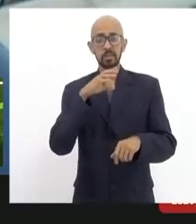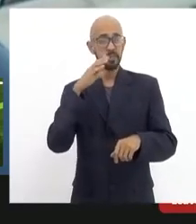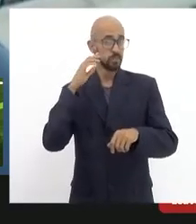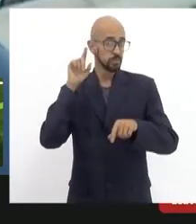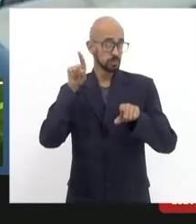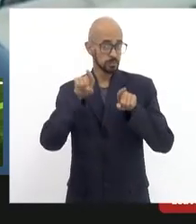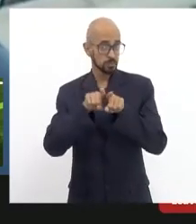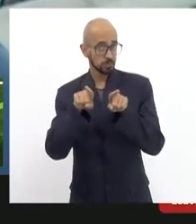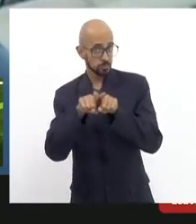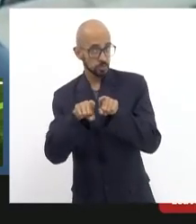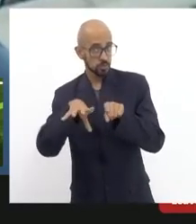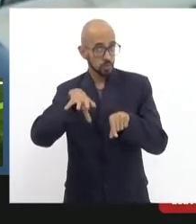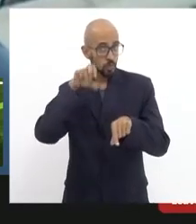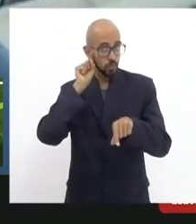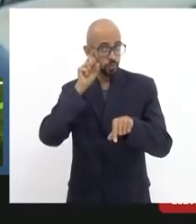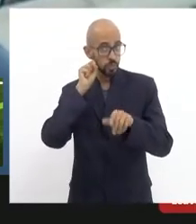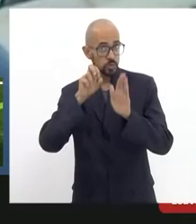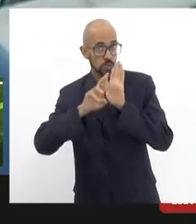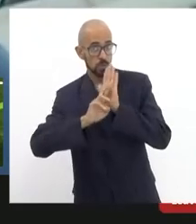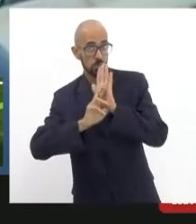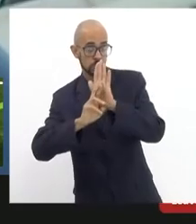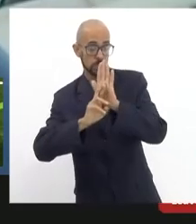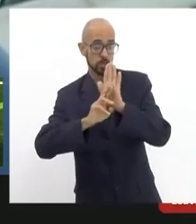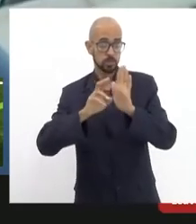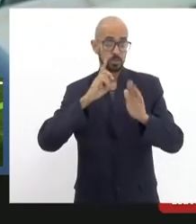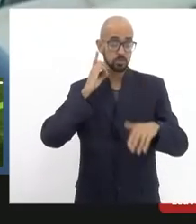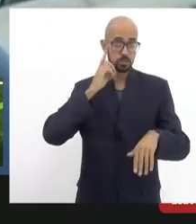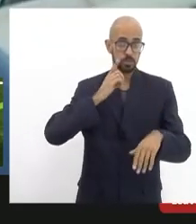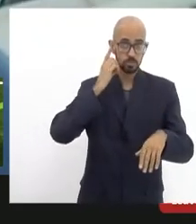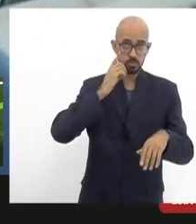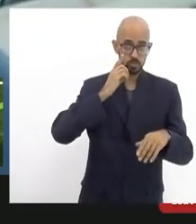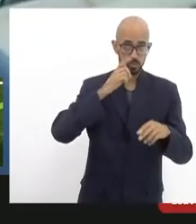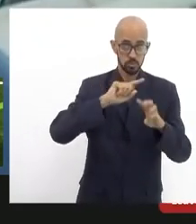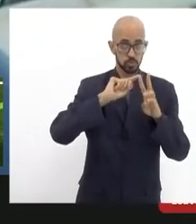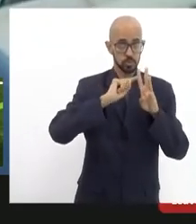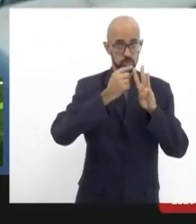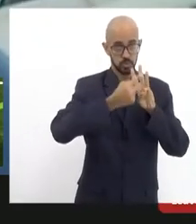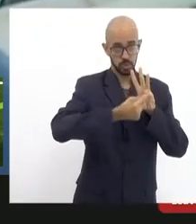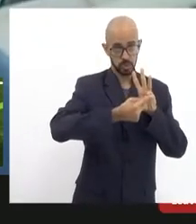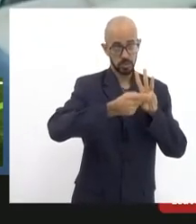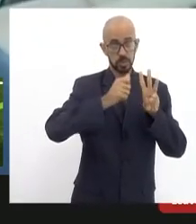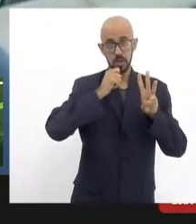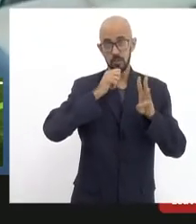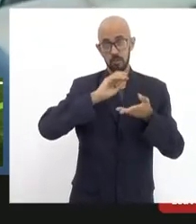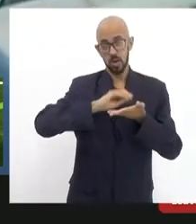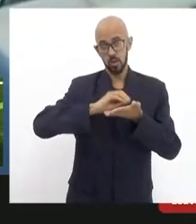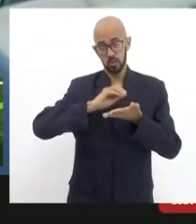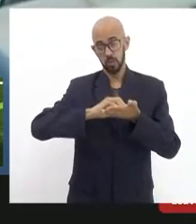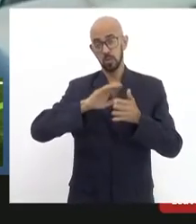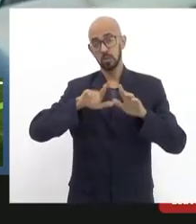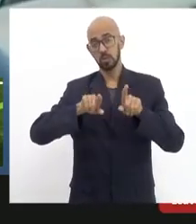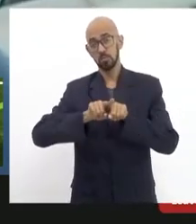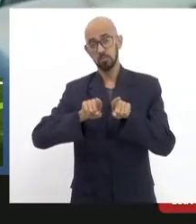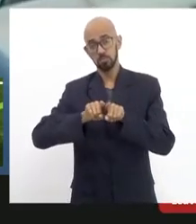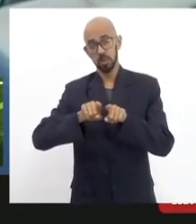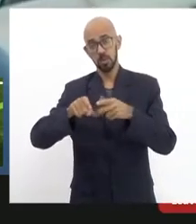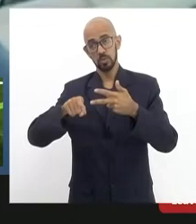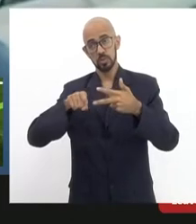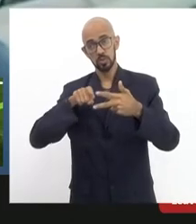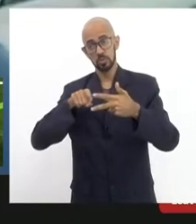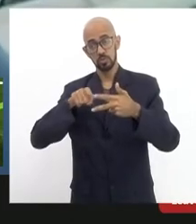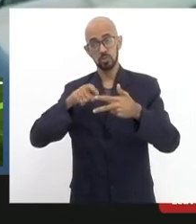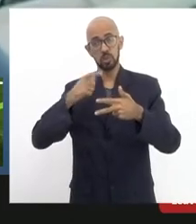os representantes do parlamento dos três níveis de parlamentares brasileiros e do executivo para a gente